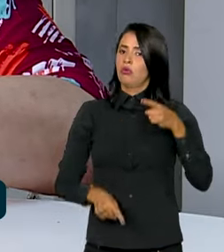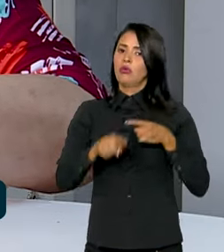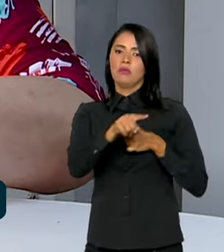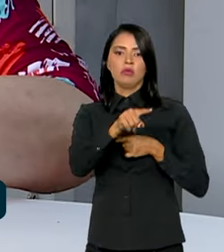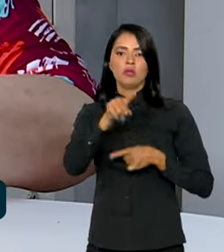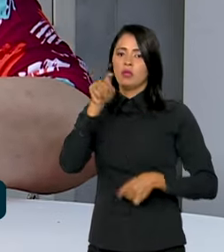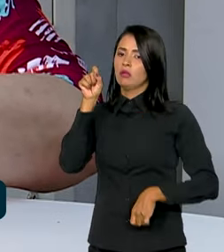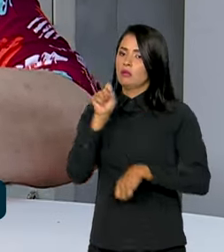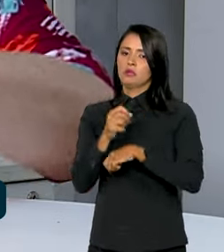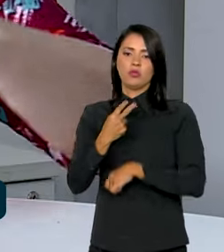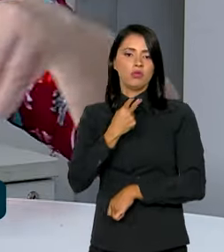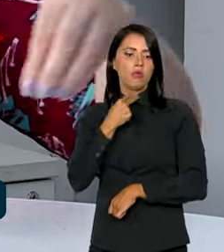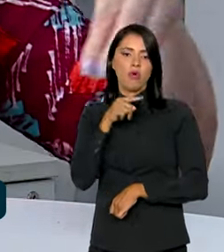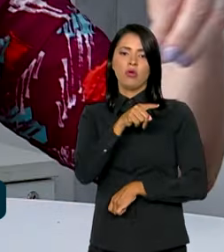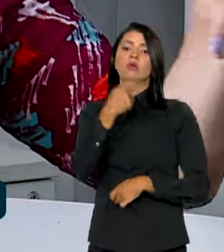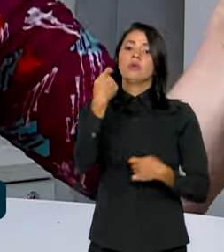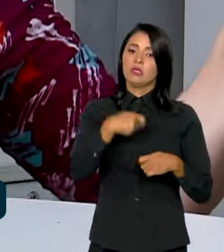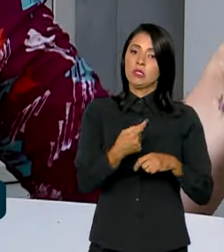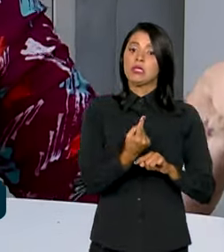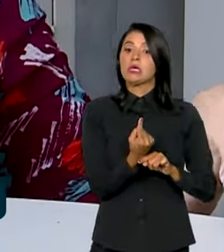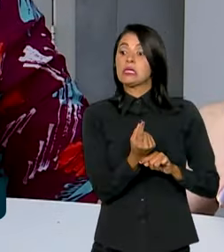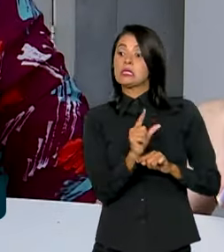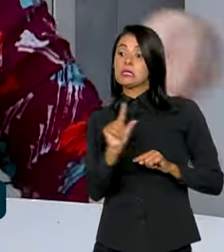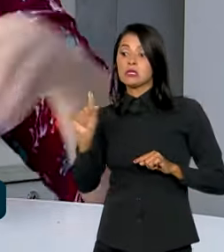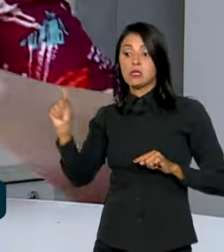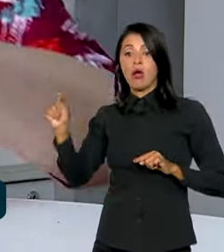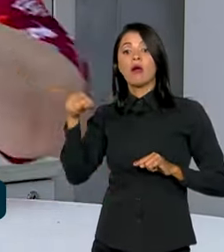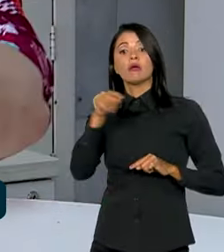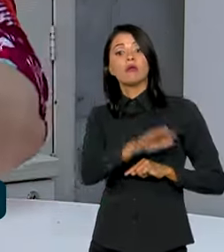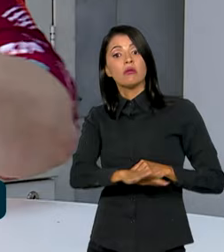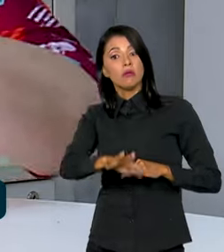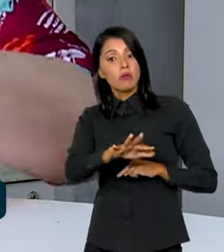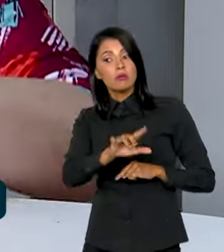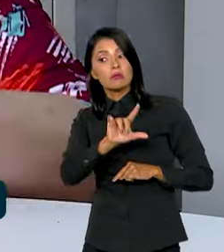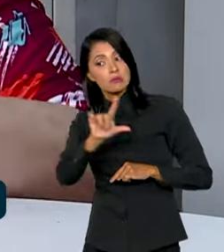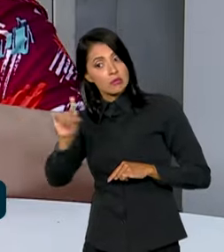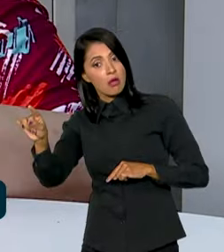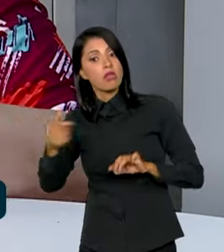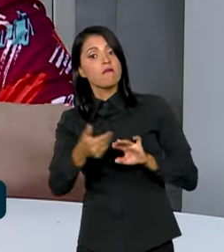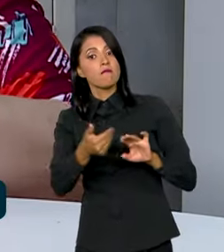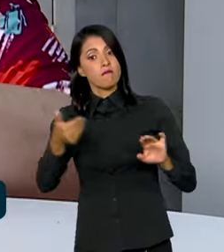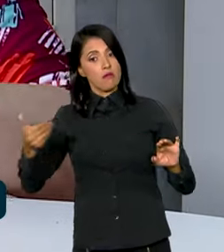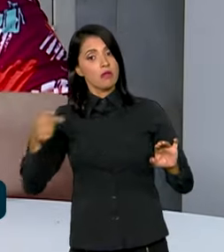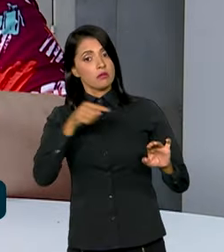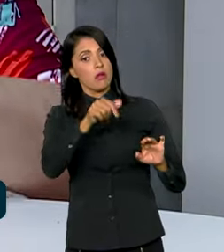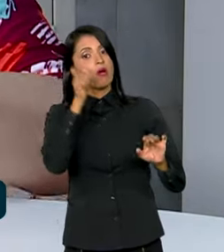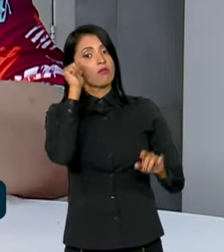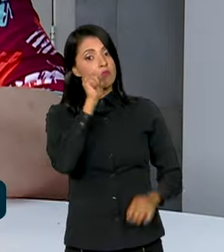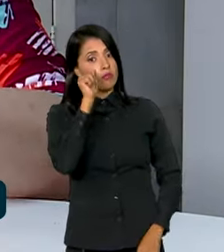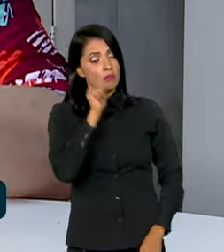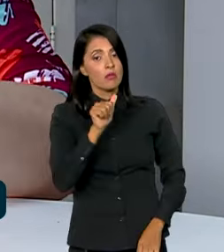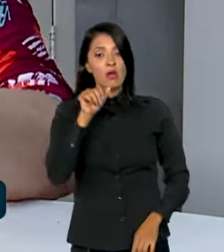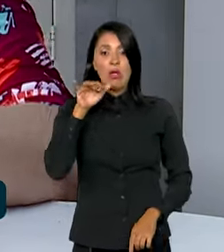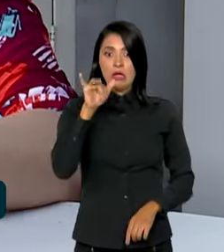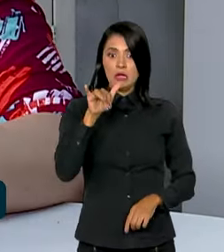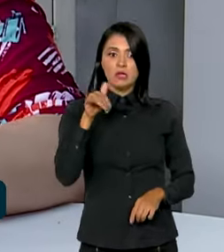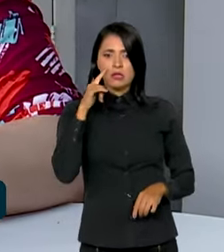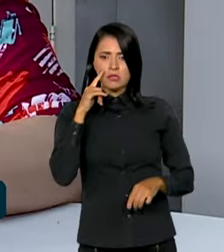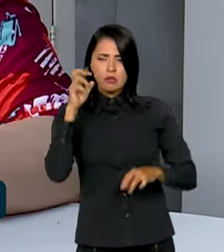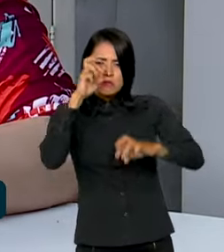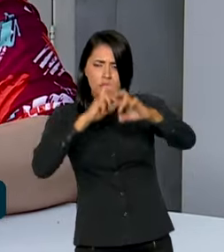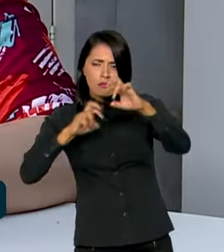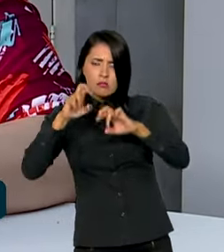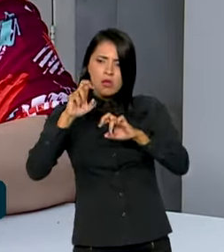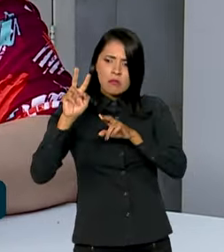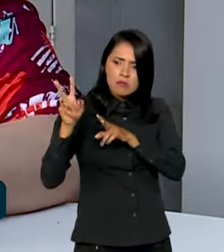restrita, que ele precisa se afastar daquela região, portanto, se afastar da mulher. E caso no monitoramento seja